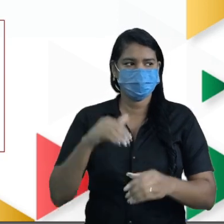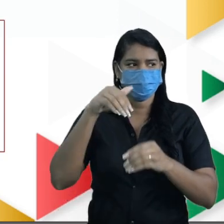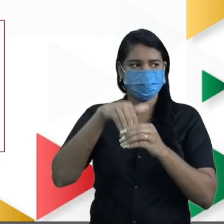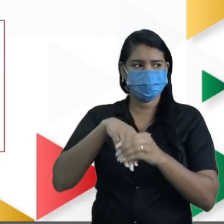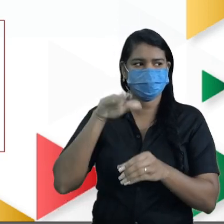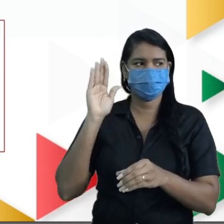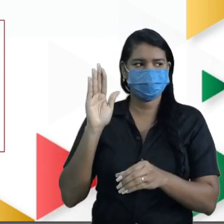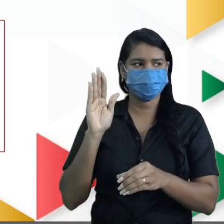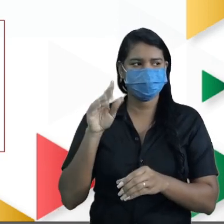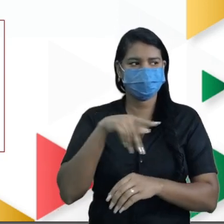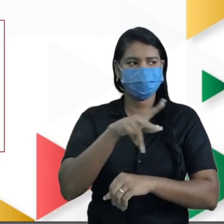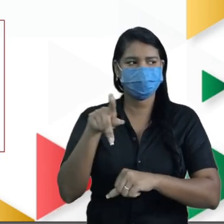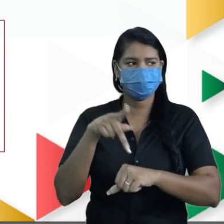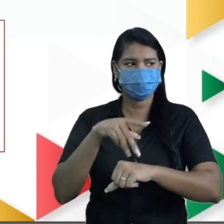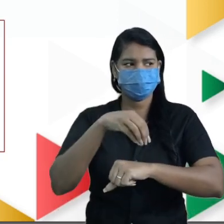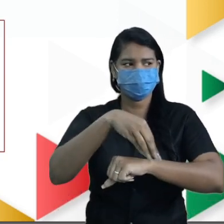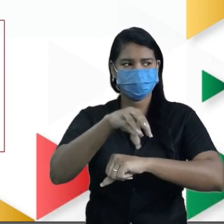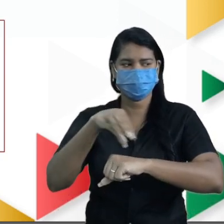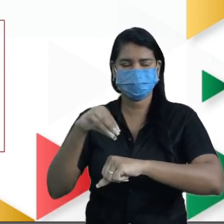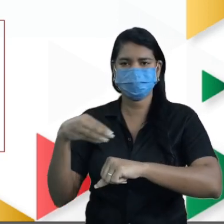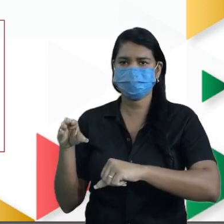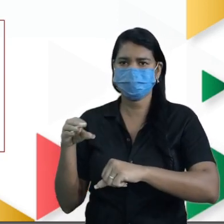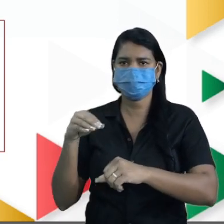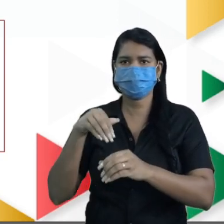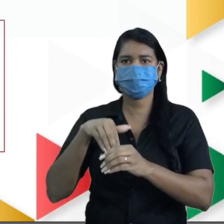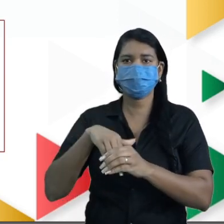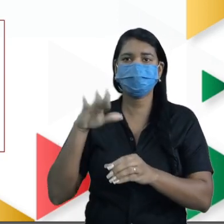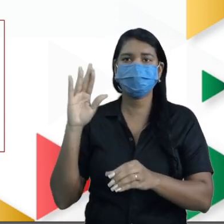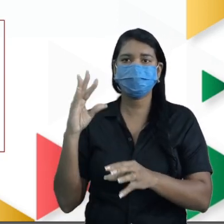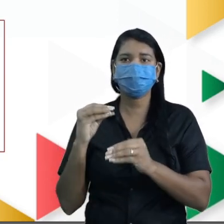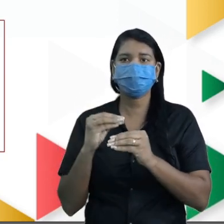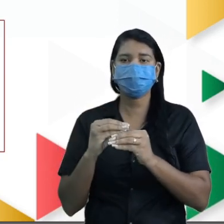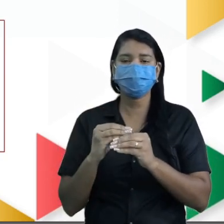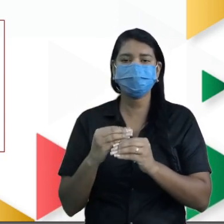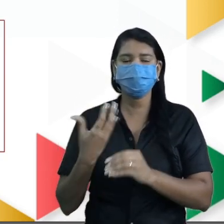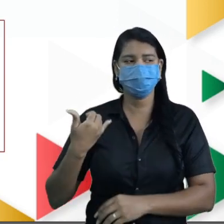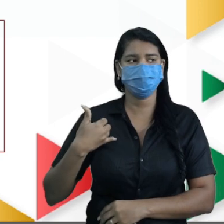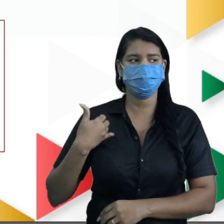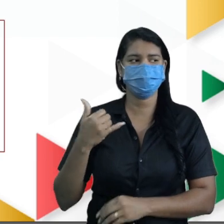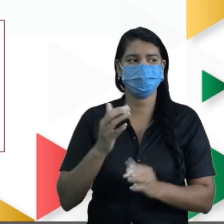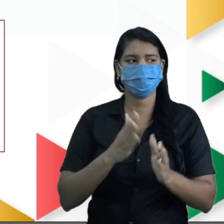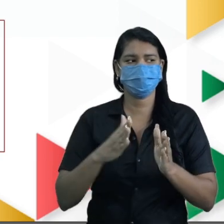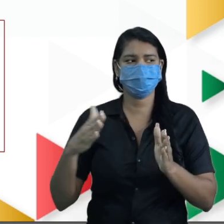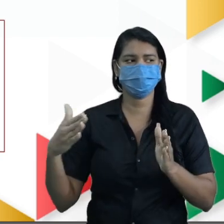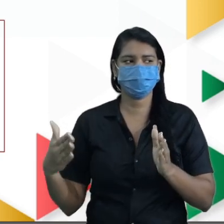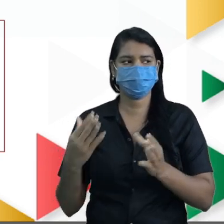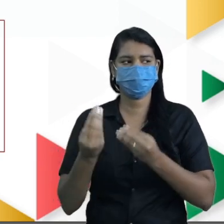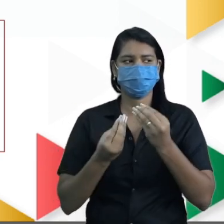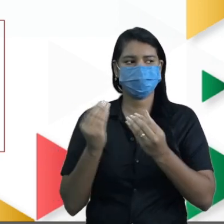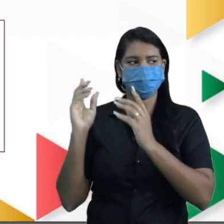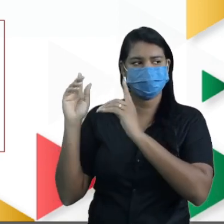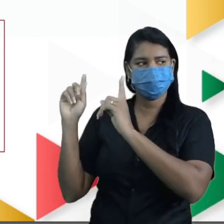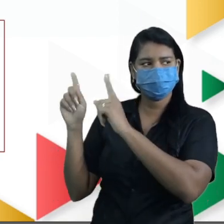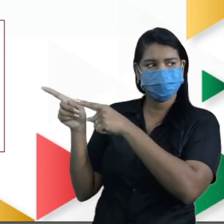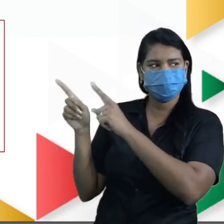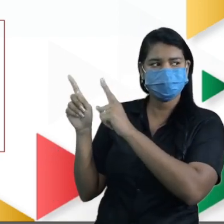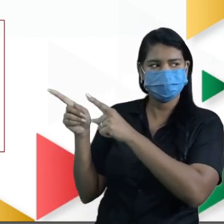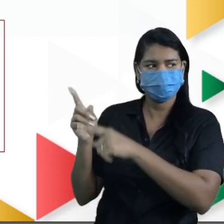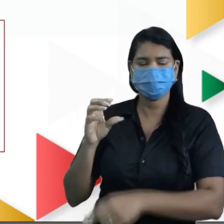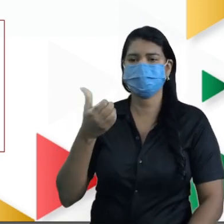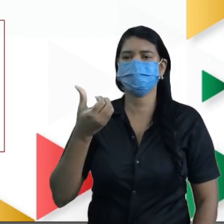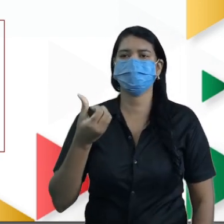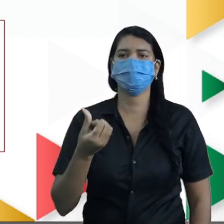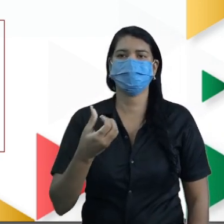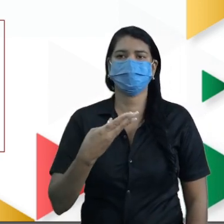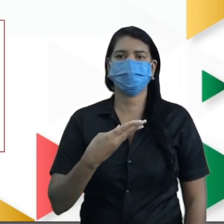país, a distribuição do eleitorado por faixa etária é dada como mostra na tabela. Então 16 a 24